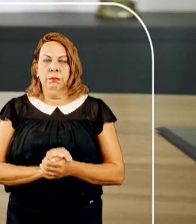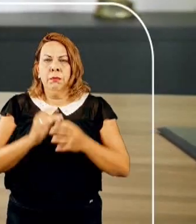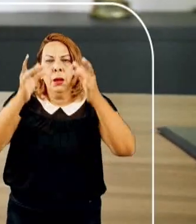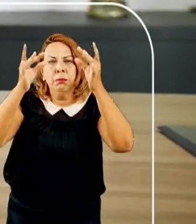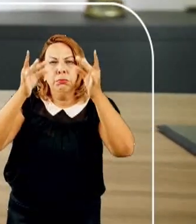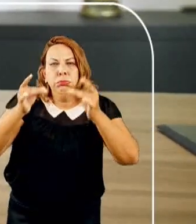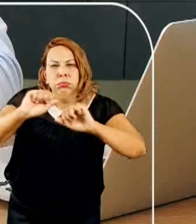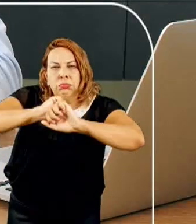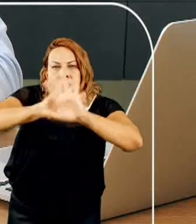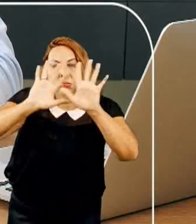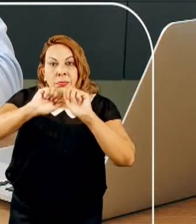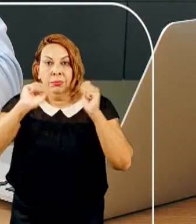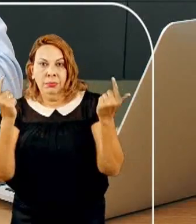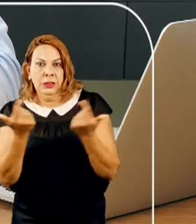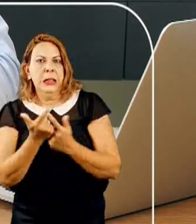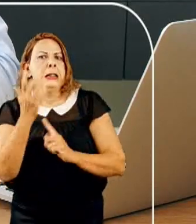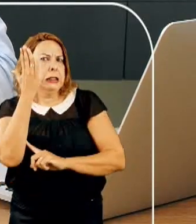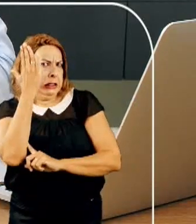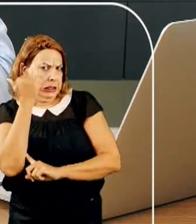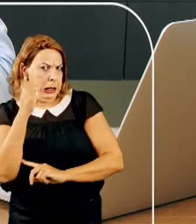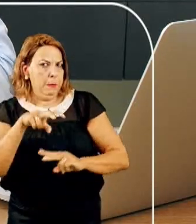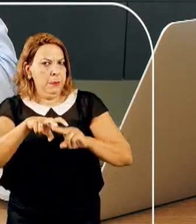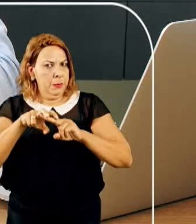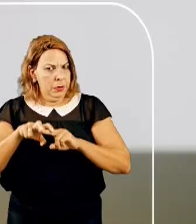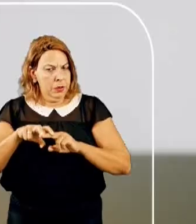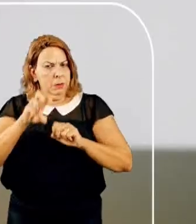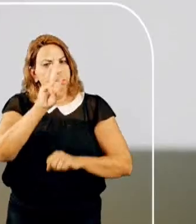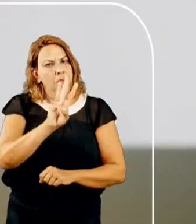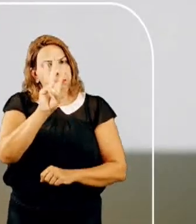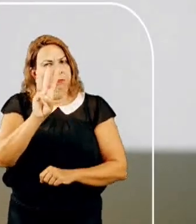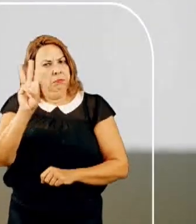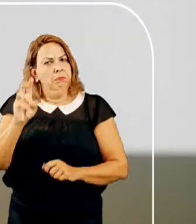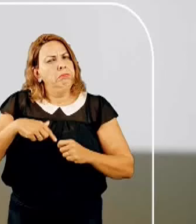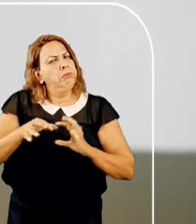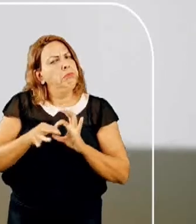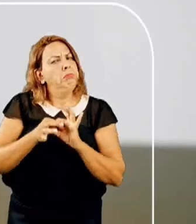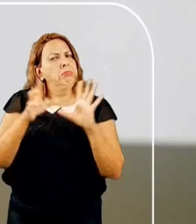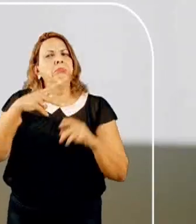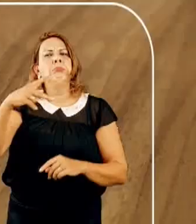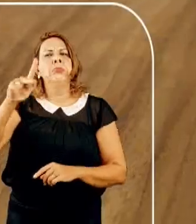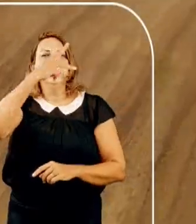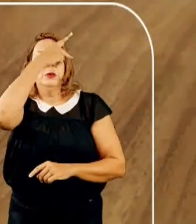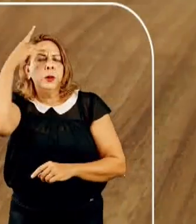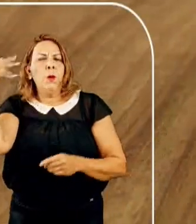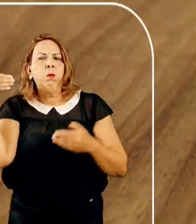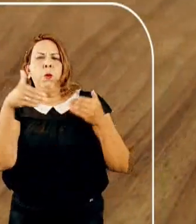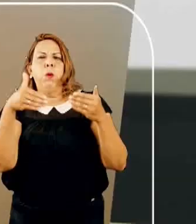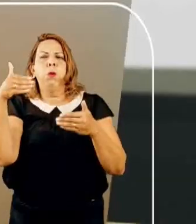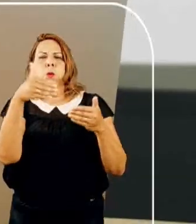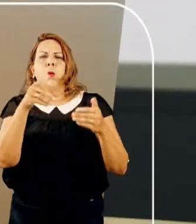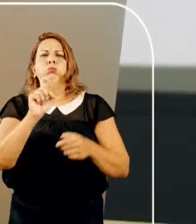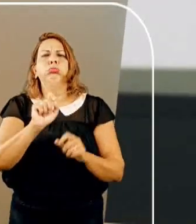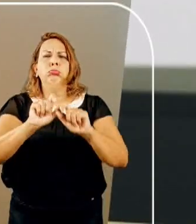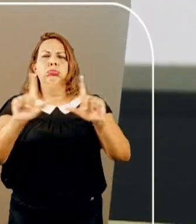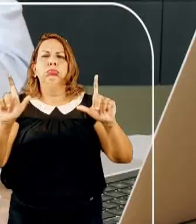De transparência, a Alesi entende. Por isso, o Alesi Leges está à disposição do público sergipano.